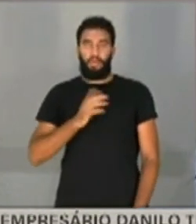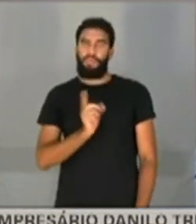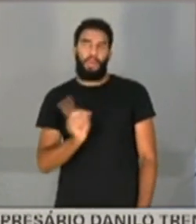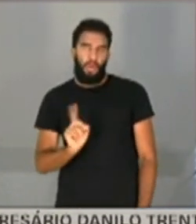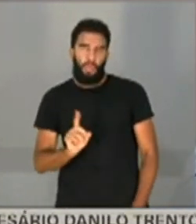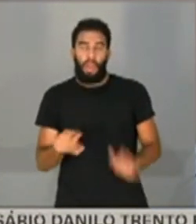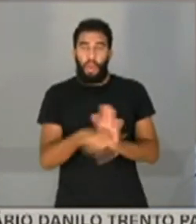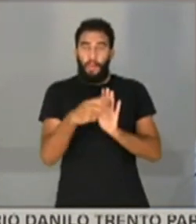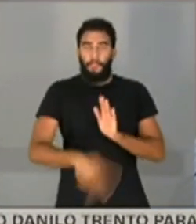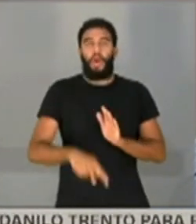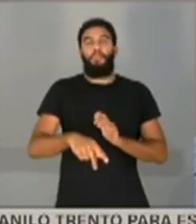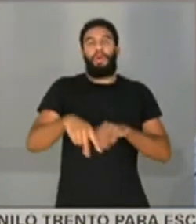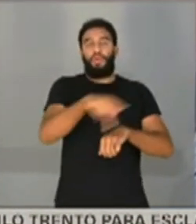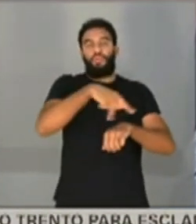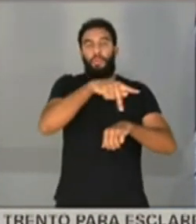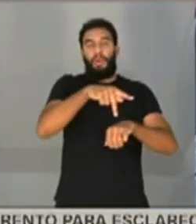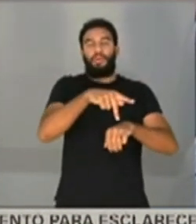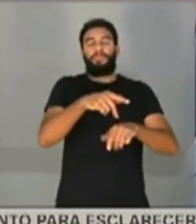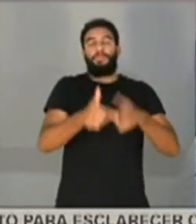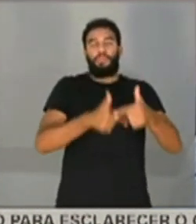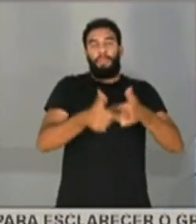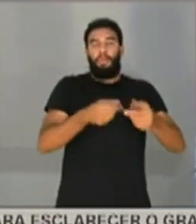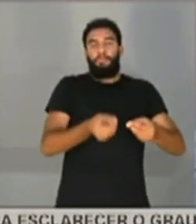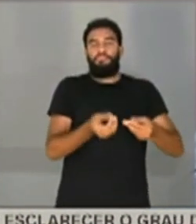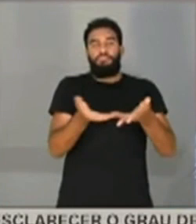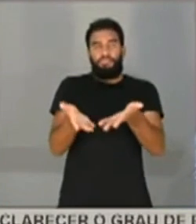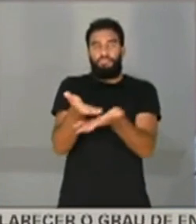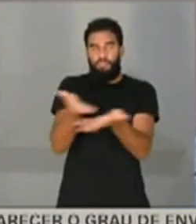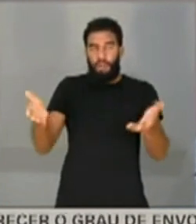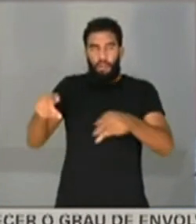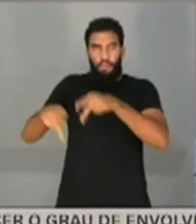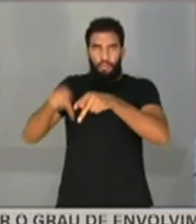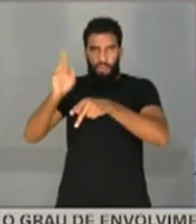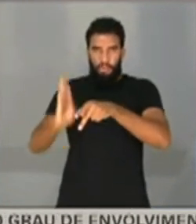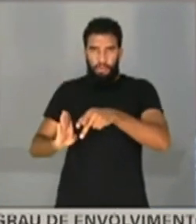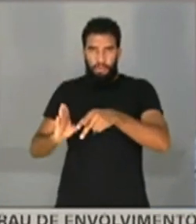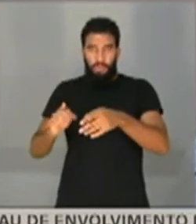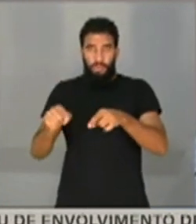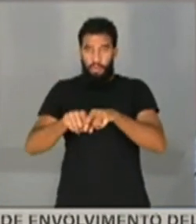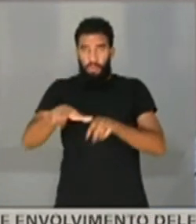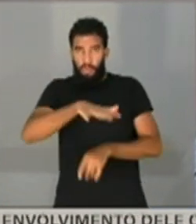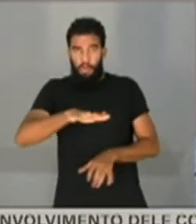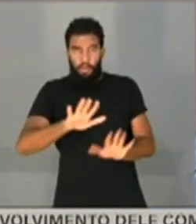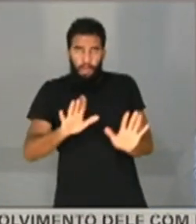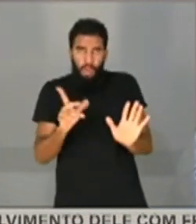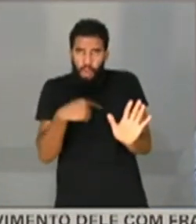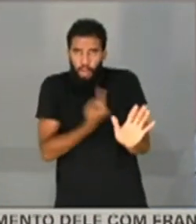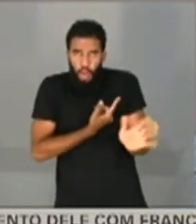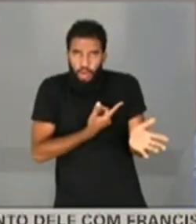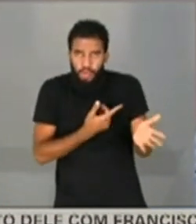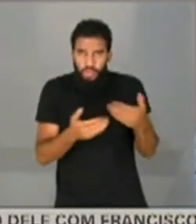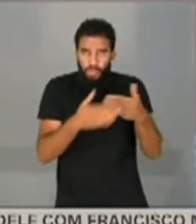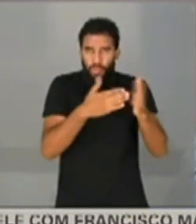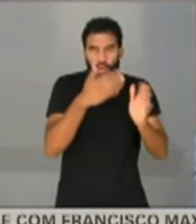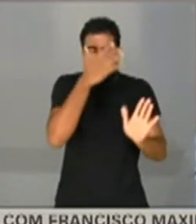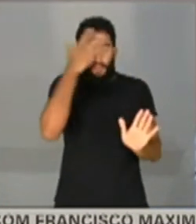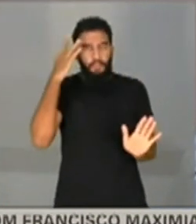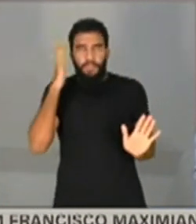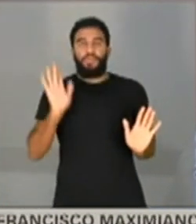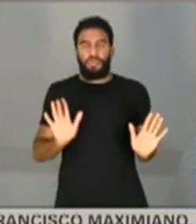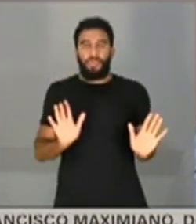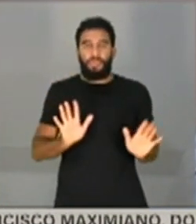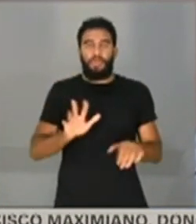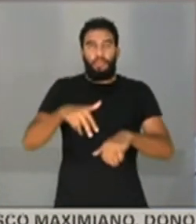que presta serviços ao povo brasileiro, assim como aqui não é o seu campo. Aqui é o meu campo, aqui é o campo do seu Zé, da dona Maria